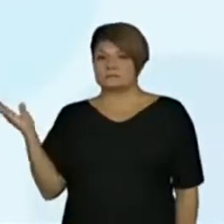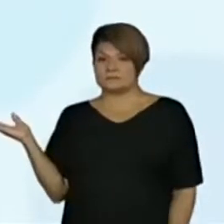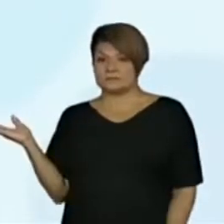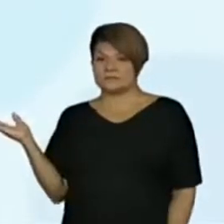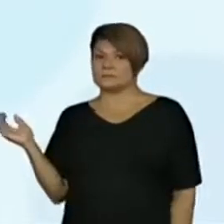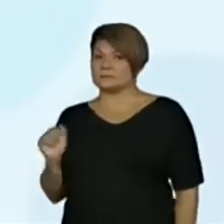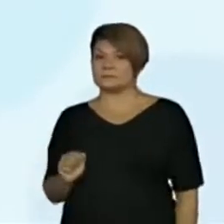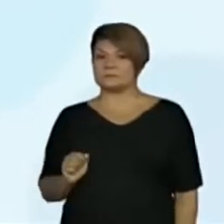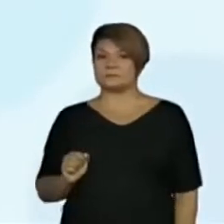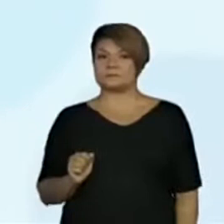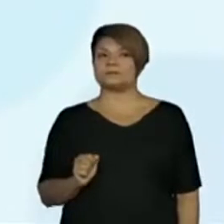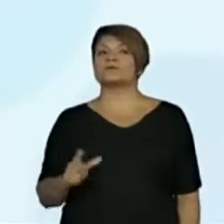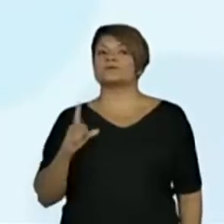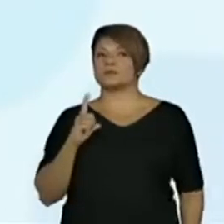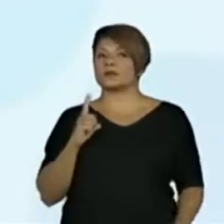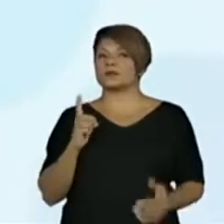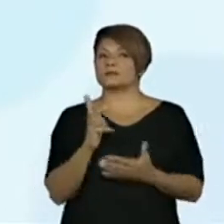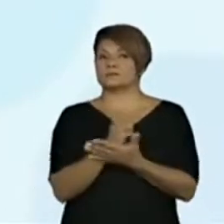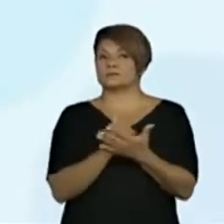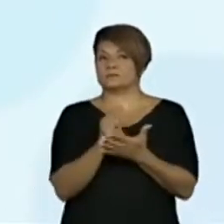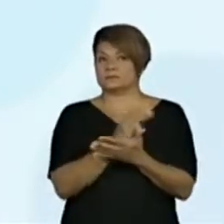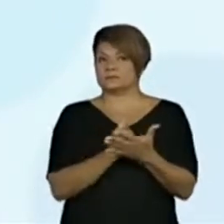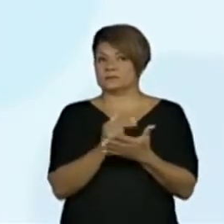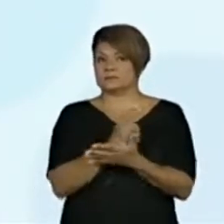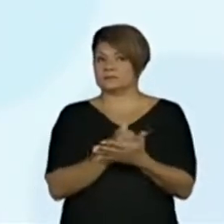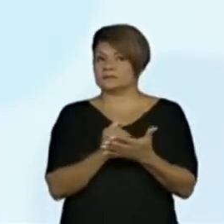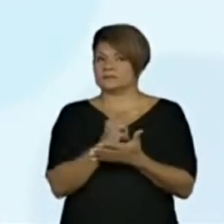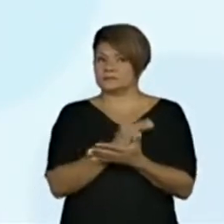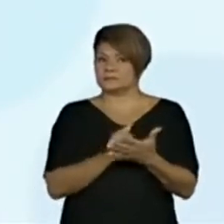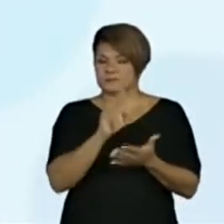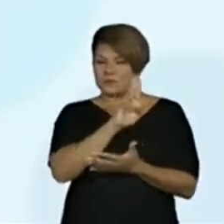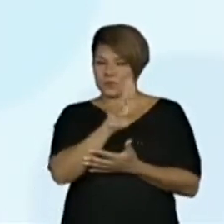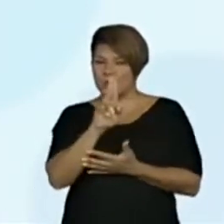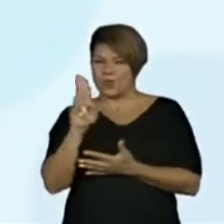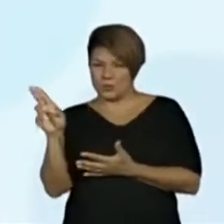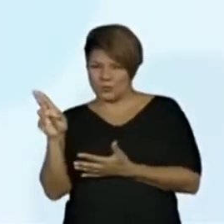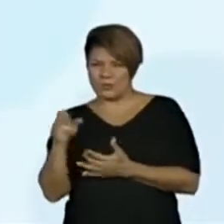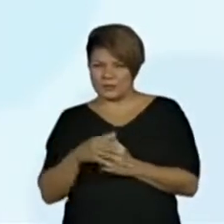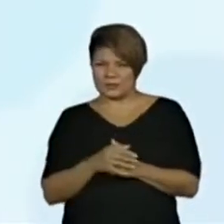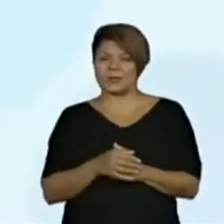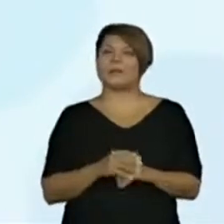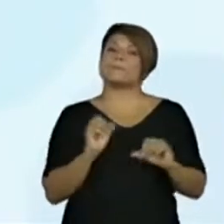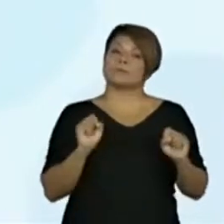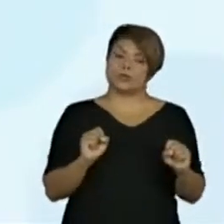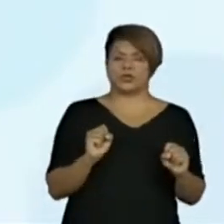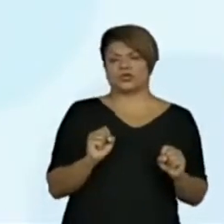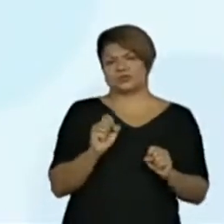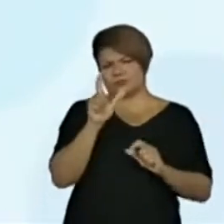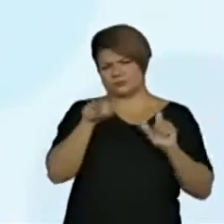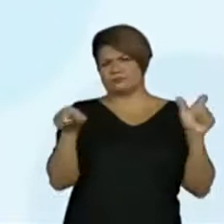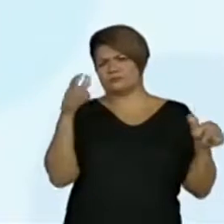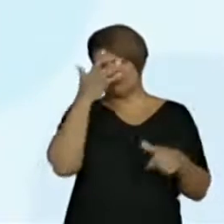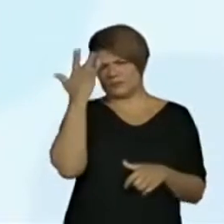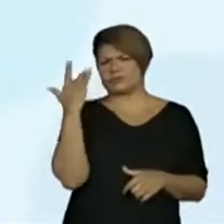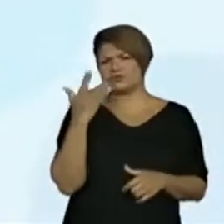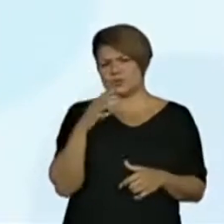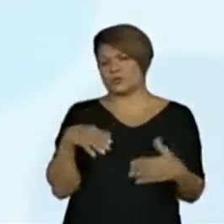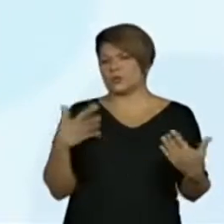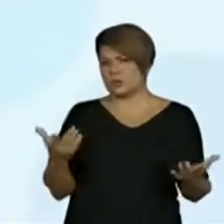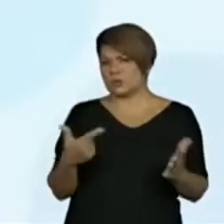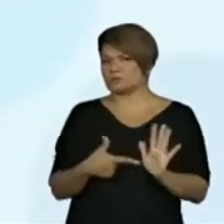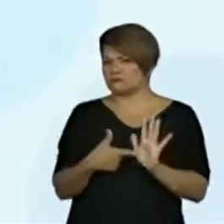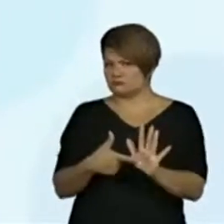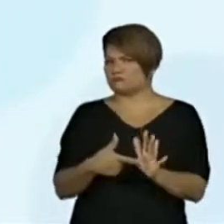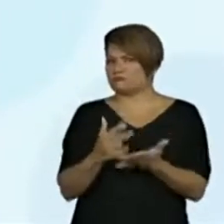ilustrações. Pixabay e Get Imagens. Ou poderia ser o nome de alguém que fez quando aparecem as